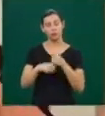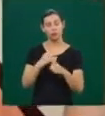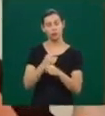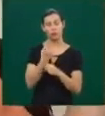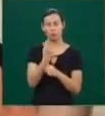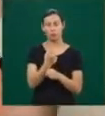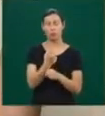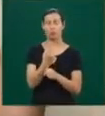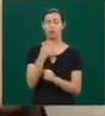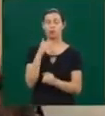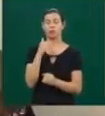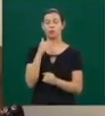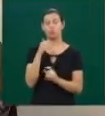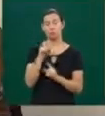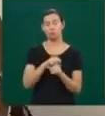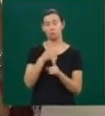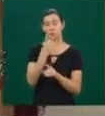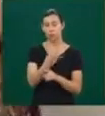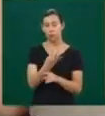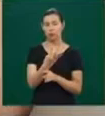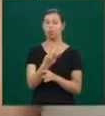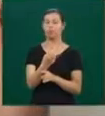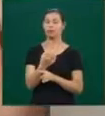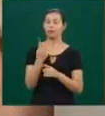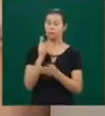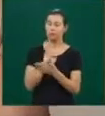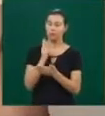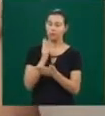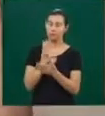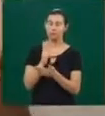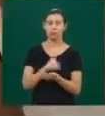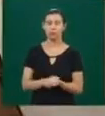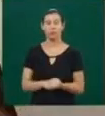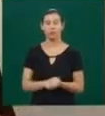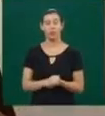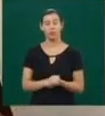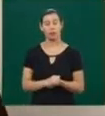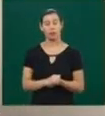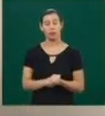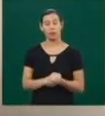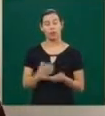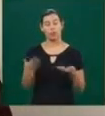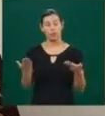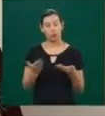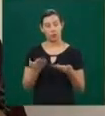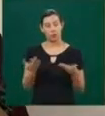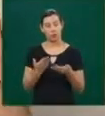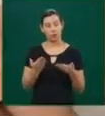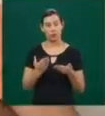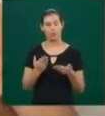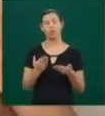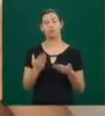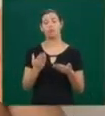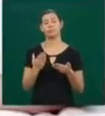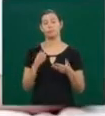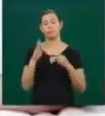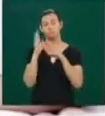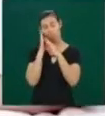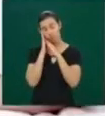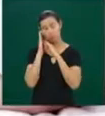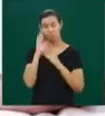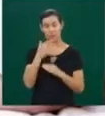peito. Em média, o garoto dorme seis horas por noite, quantidade bem menor do que é recomendado.